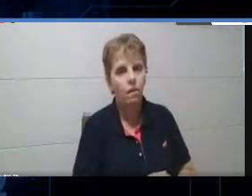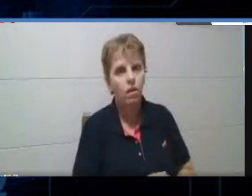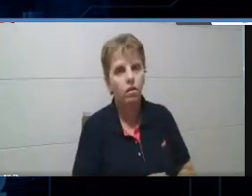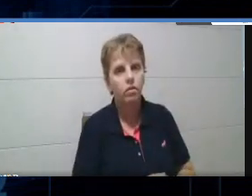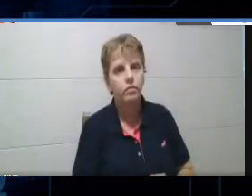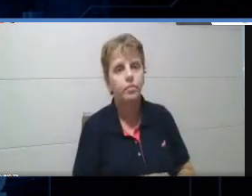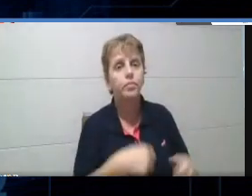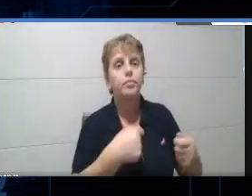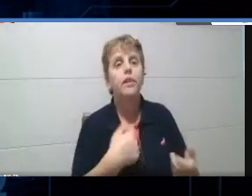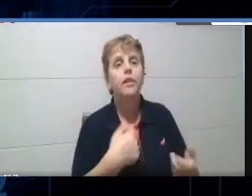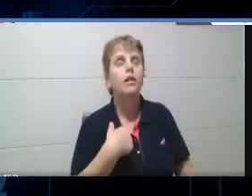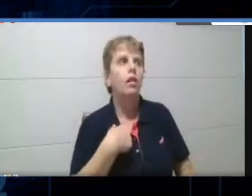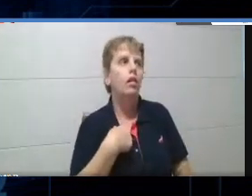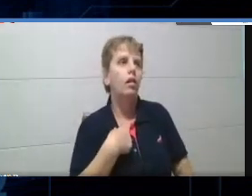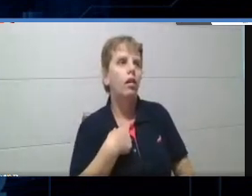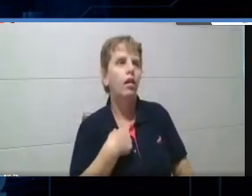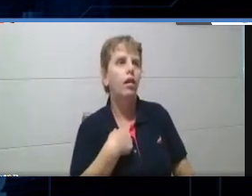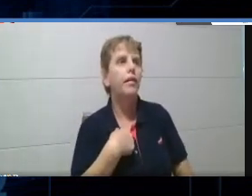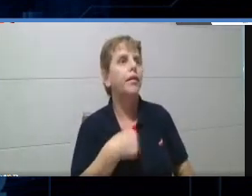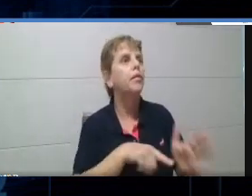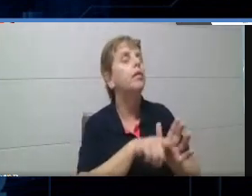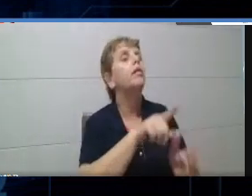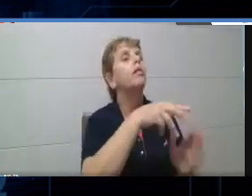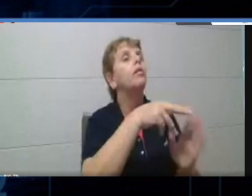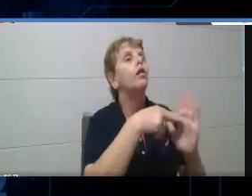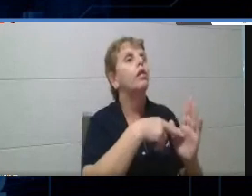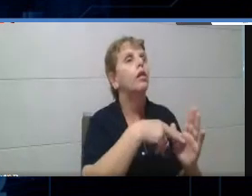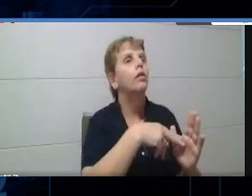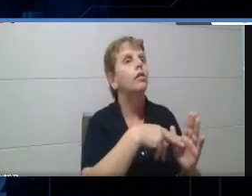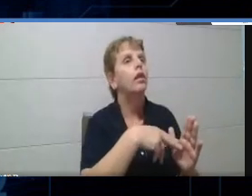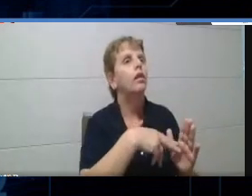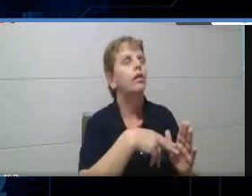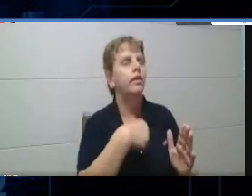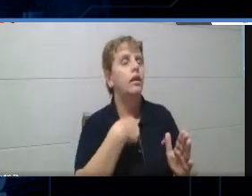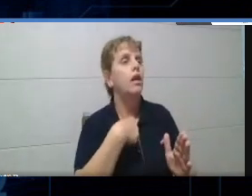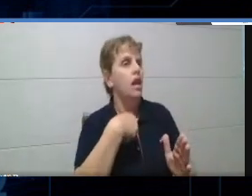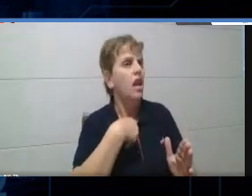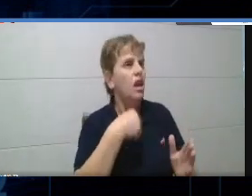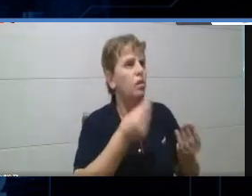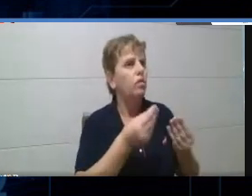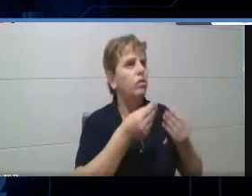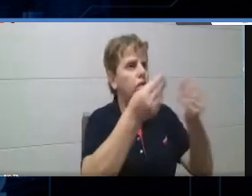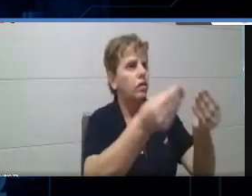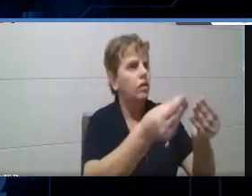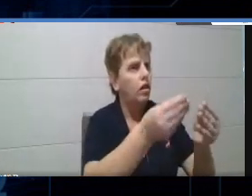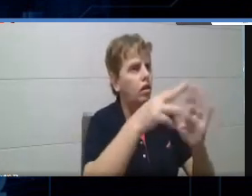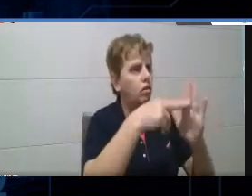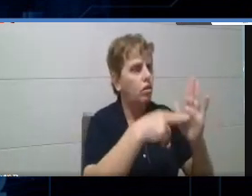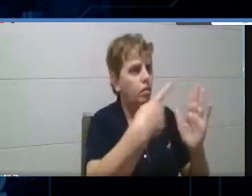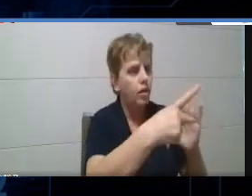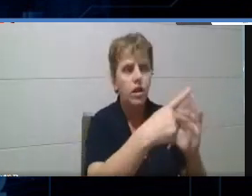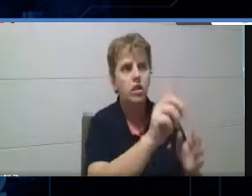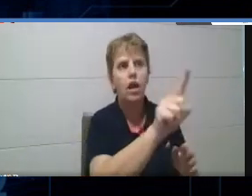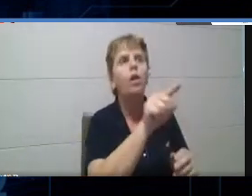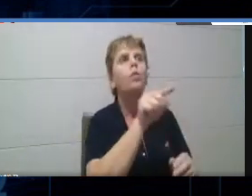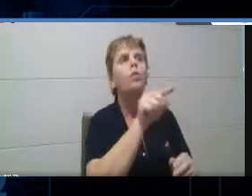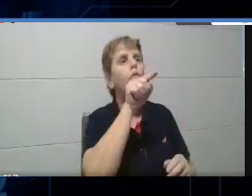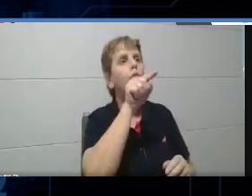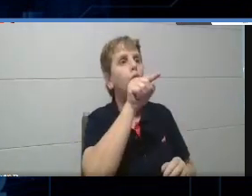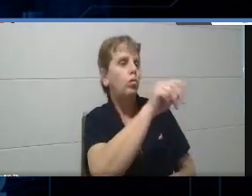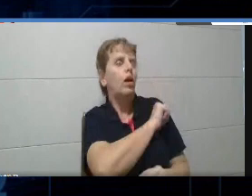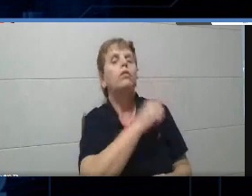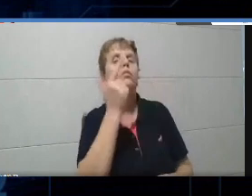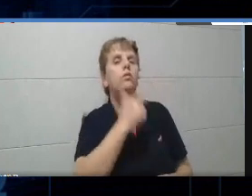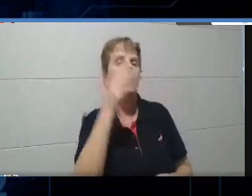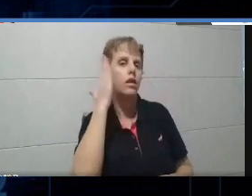das suas costas, dizer que você que deu tal nota para o aluno, entende? Essa é uma sacada muito importante, se você entrega toda